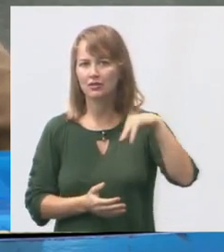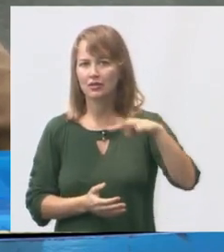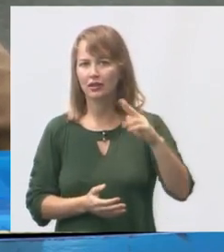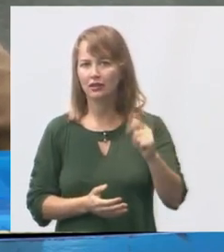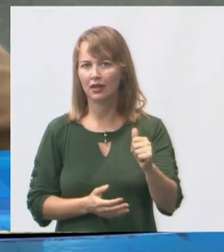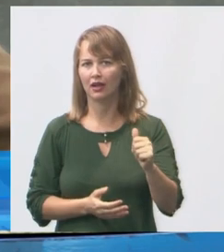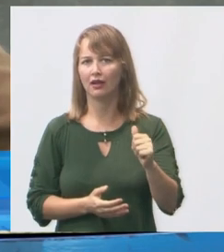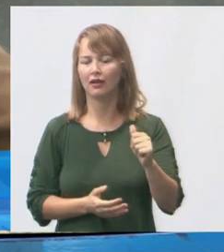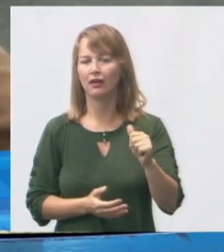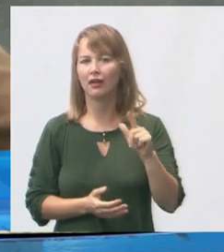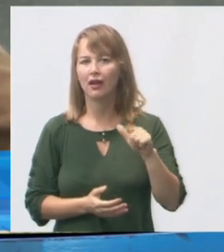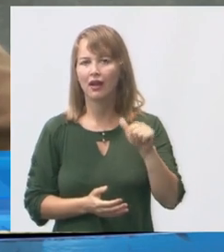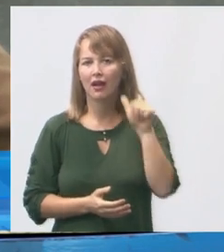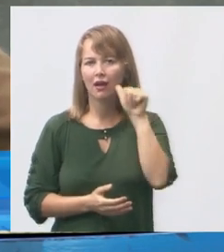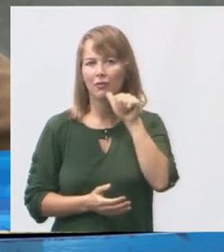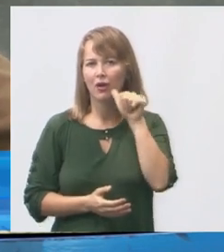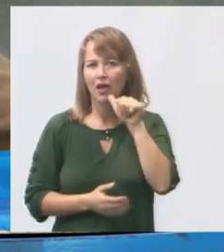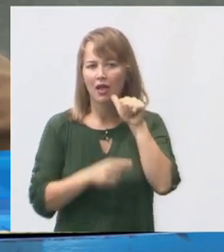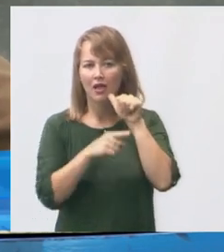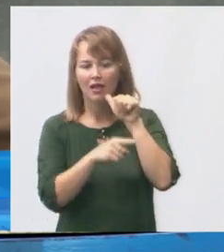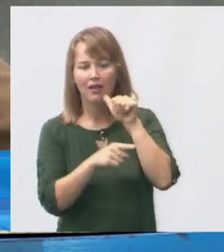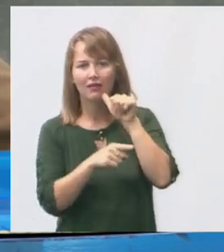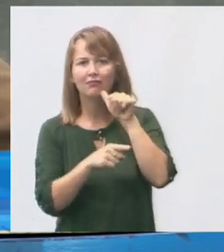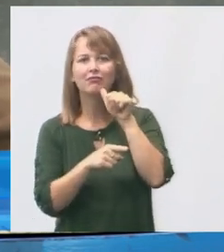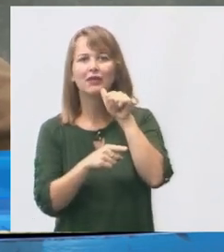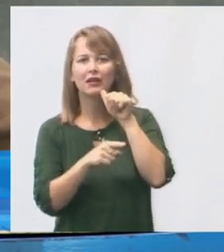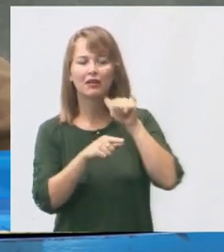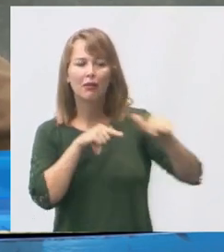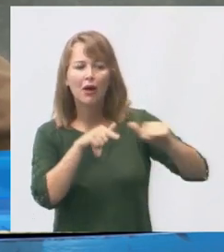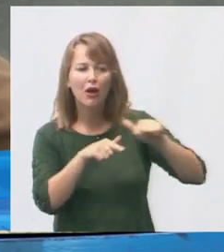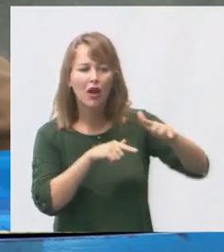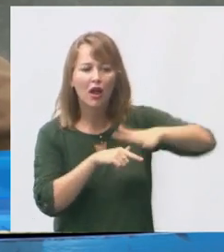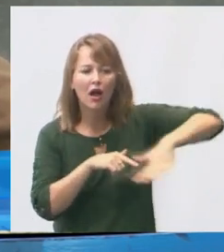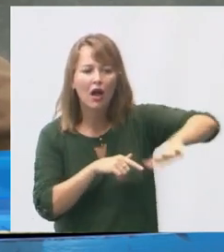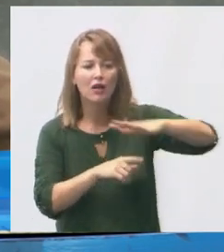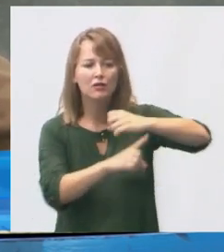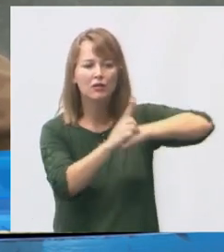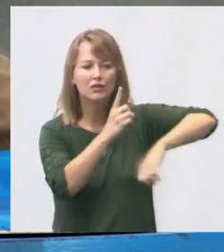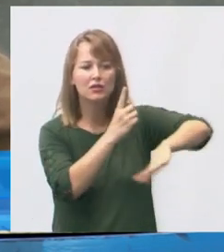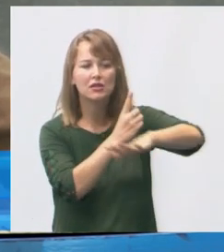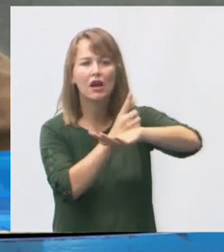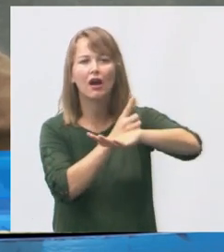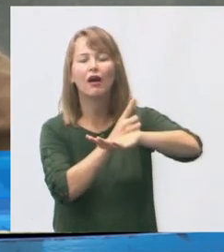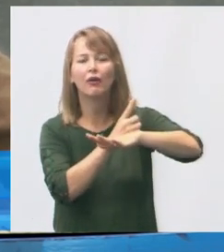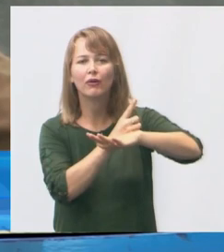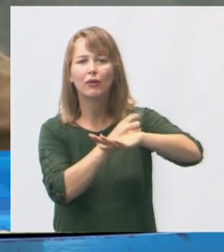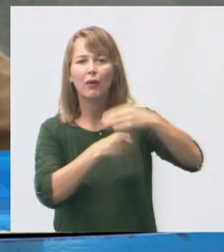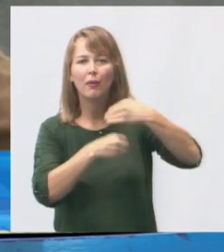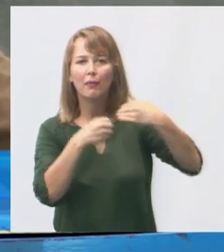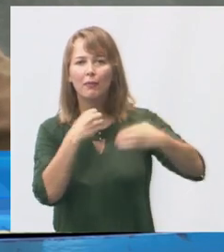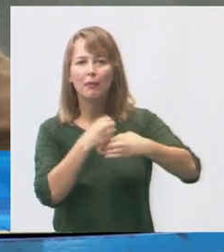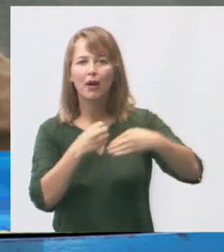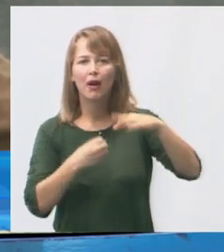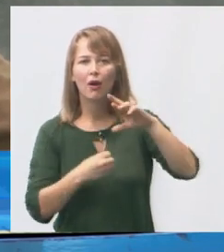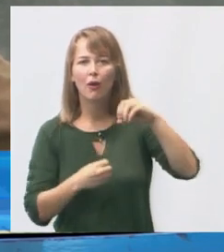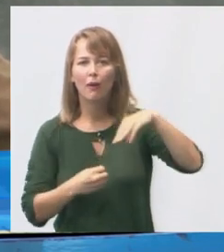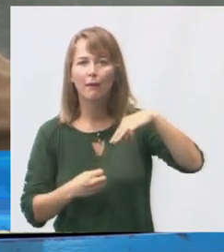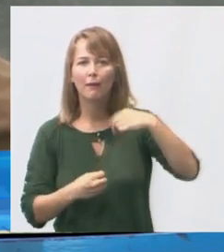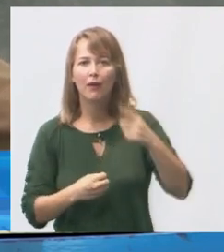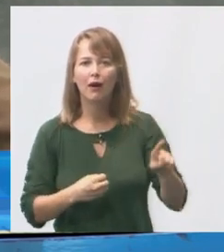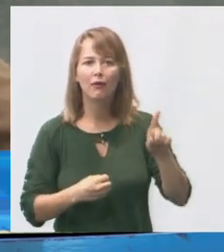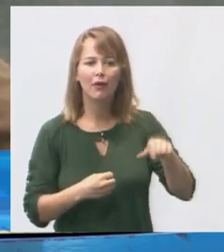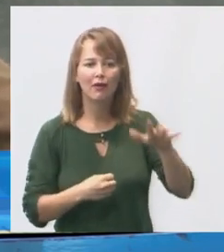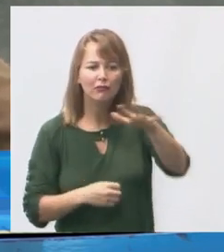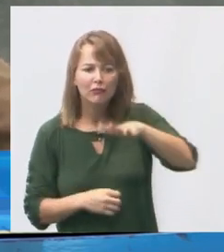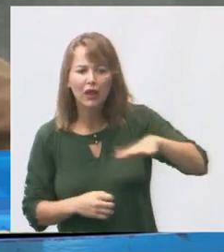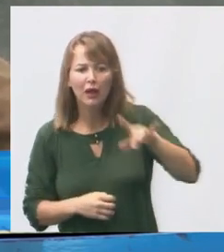ela foi uma mulher que trabalhou na questão social. Ela viu que o bairro Romão era um local de grande risco social e continua